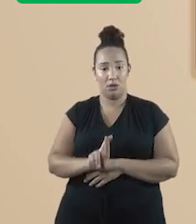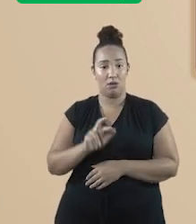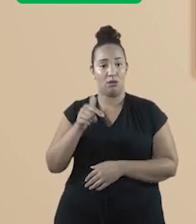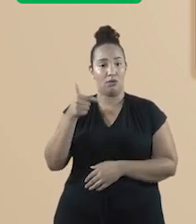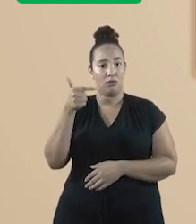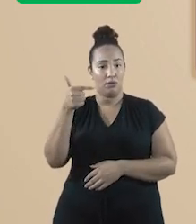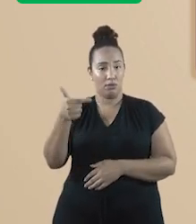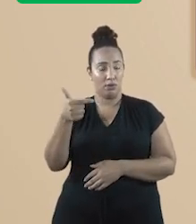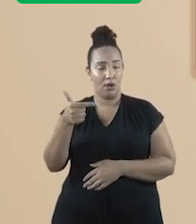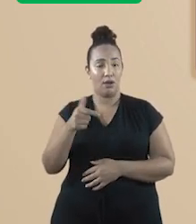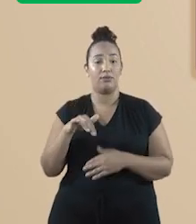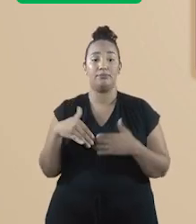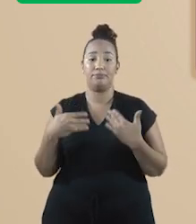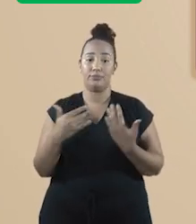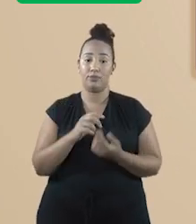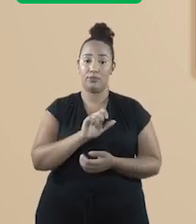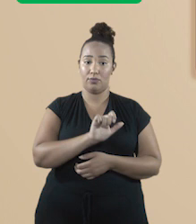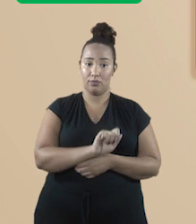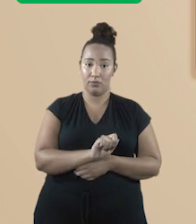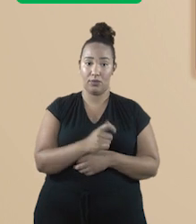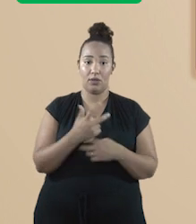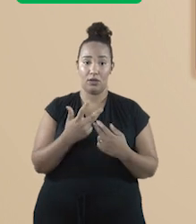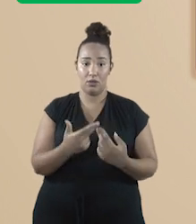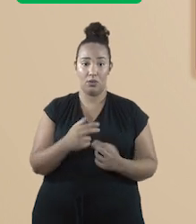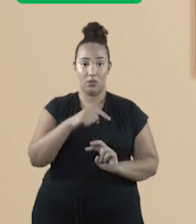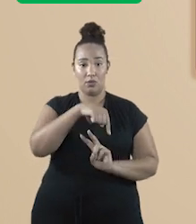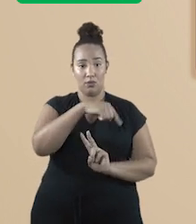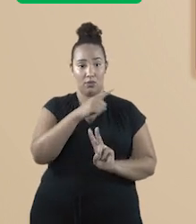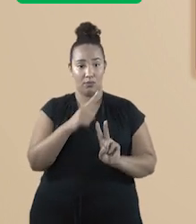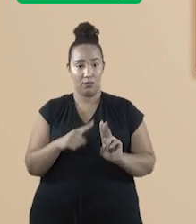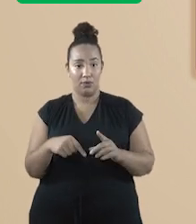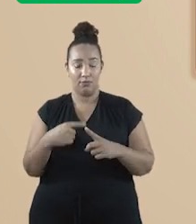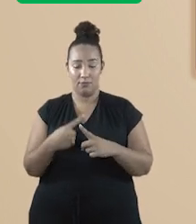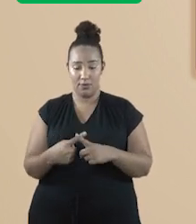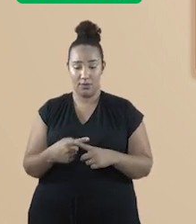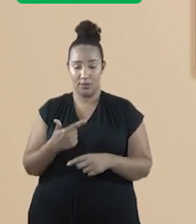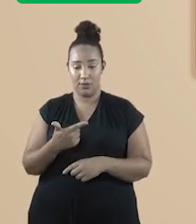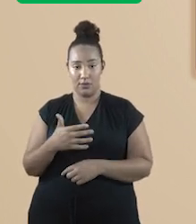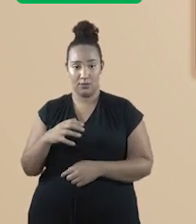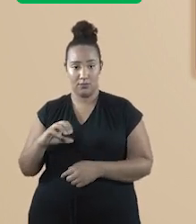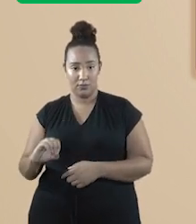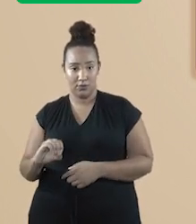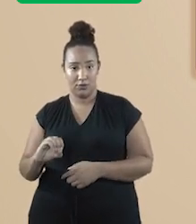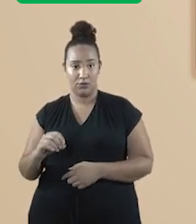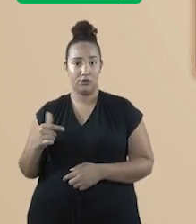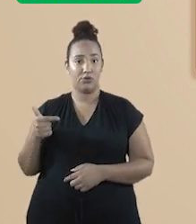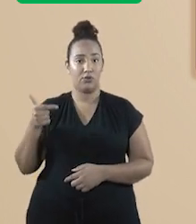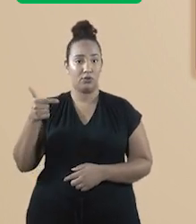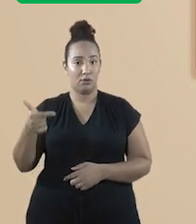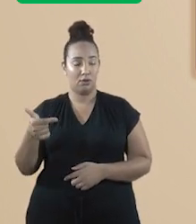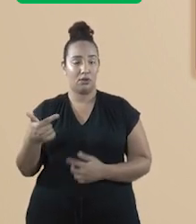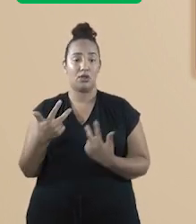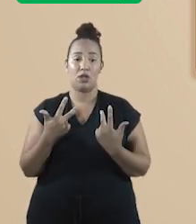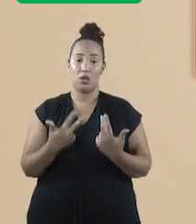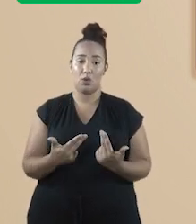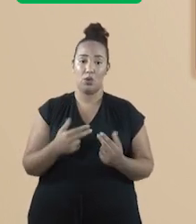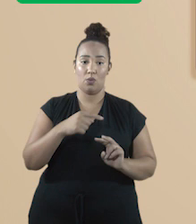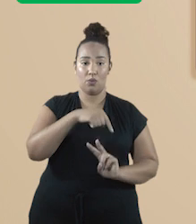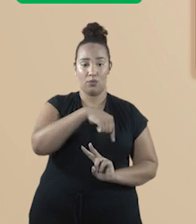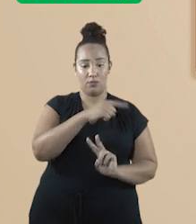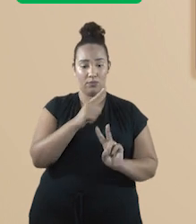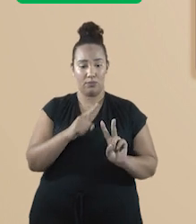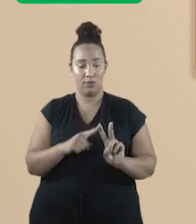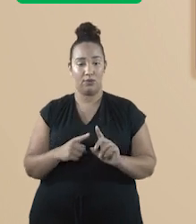Então, A é igual a π vezes 20², que é igual a π